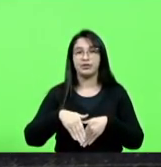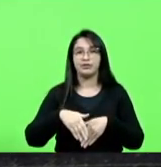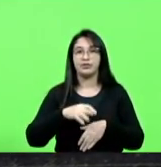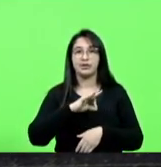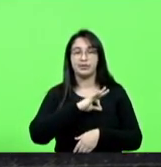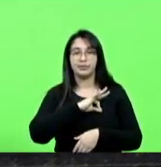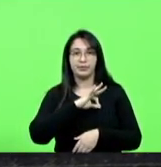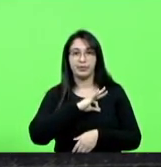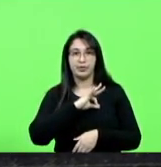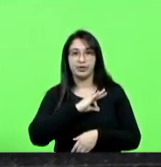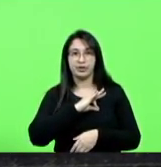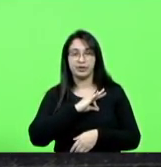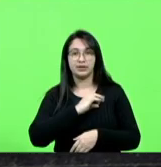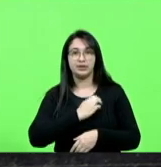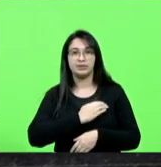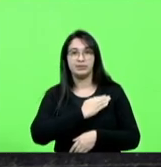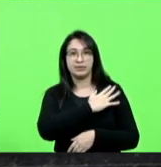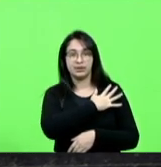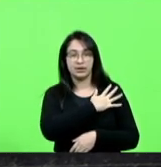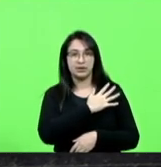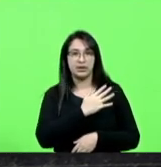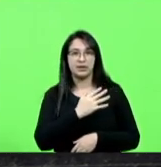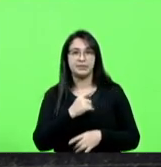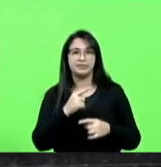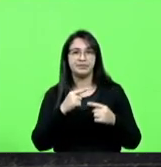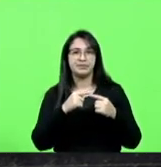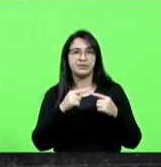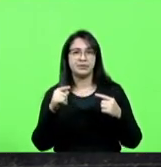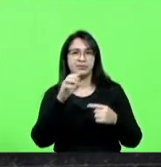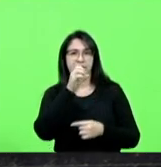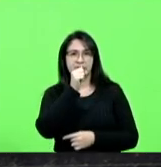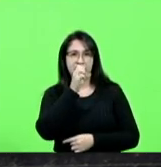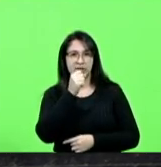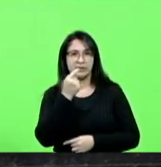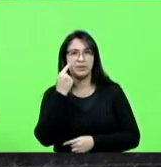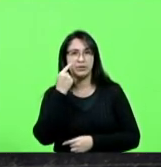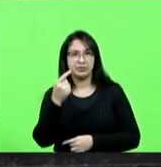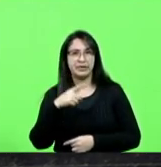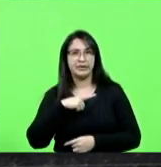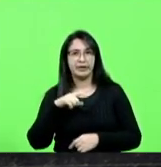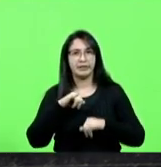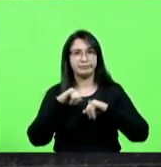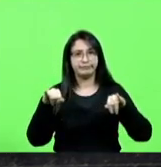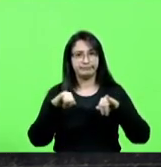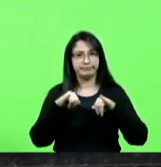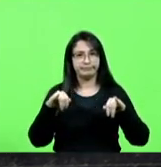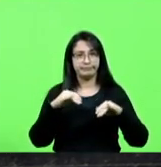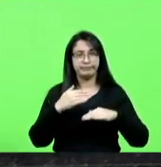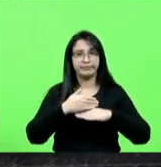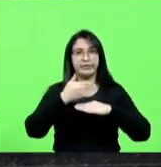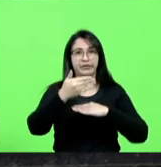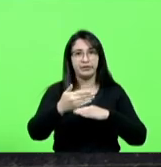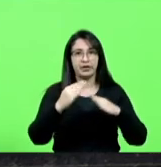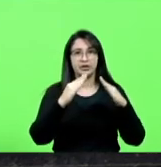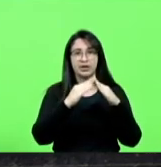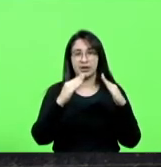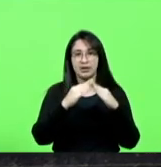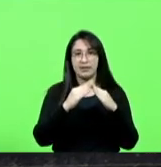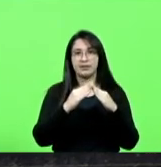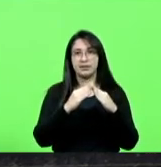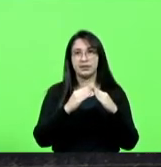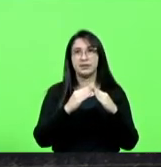manifestação em frente à Casa da Agronômica dos remanescentes